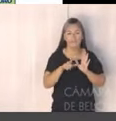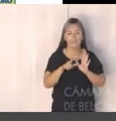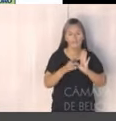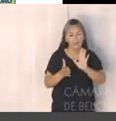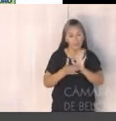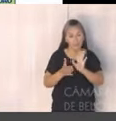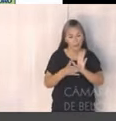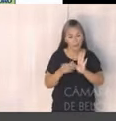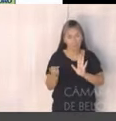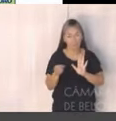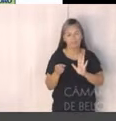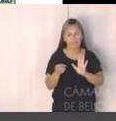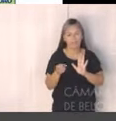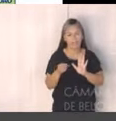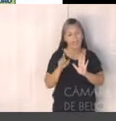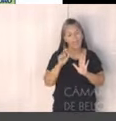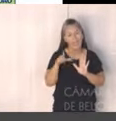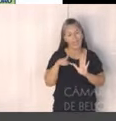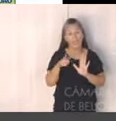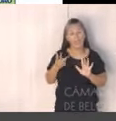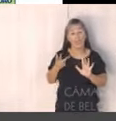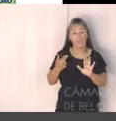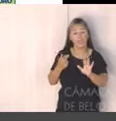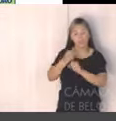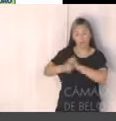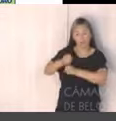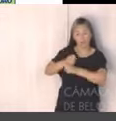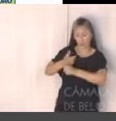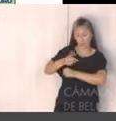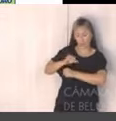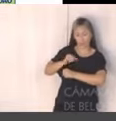mesmo mapa que utilizamos no período de 2018 a 2021,